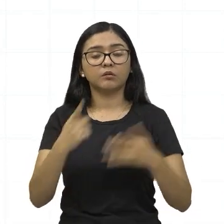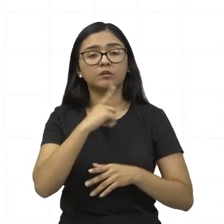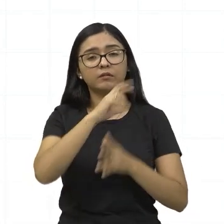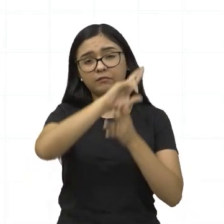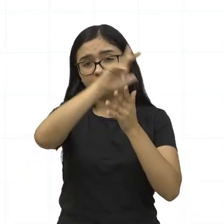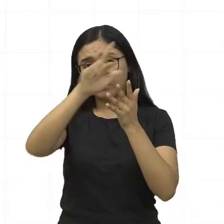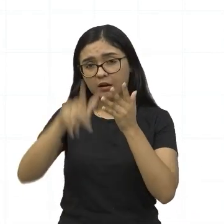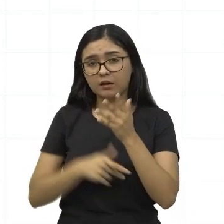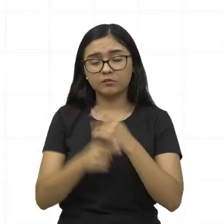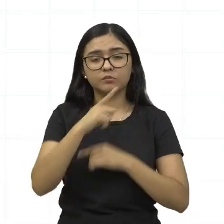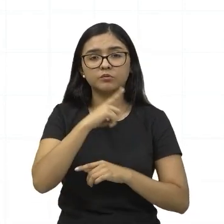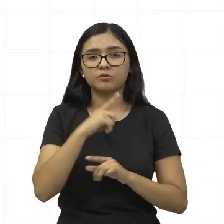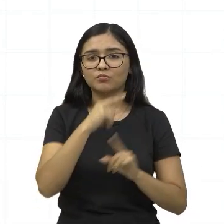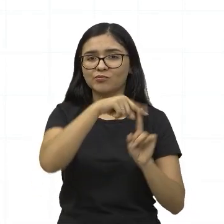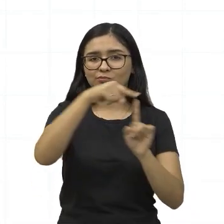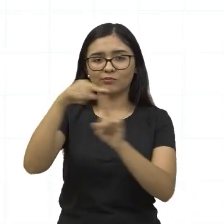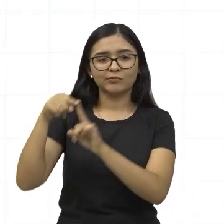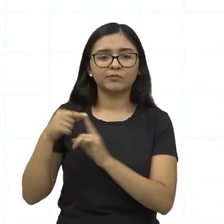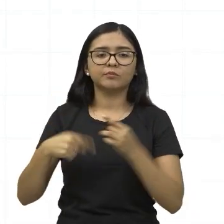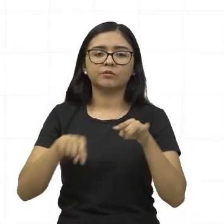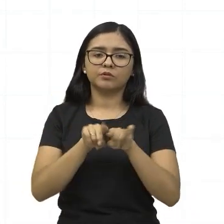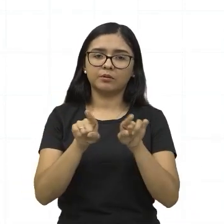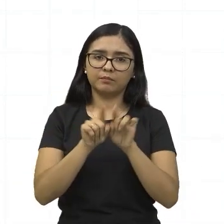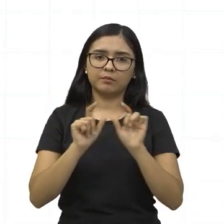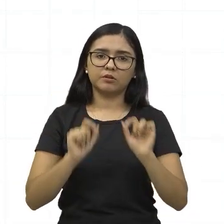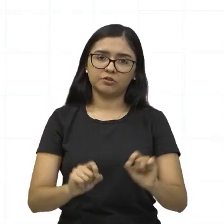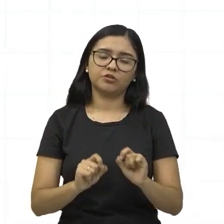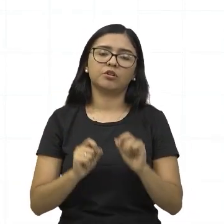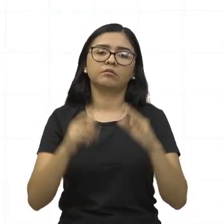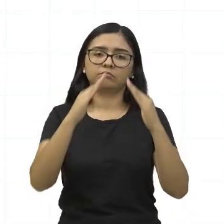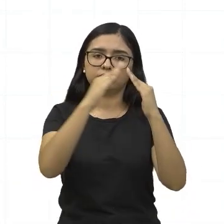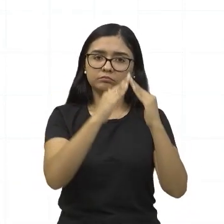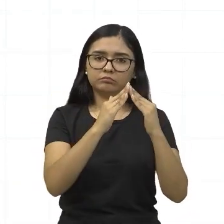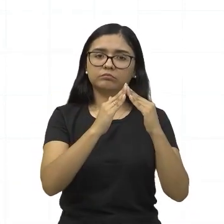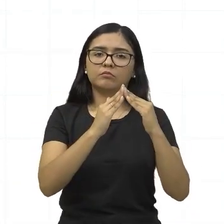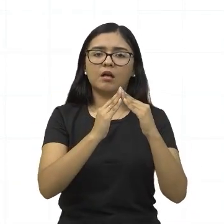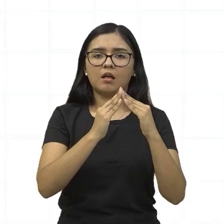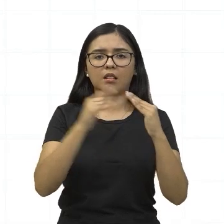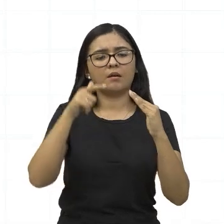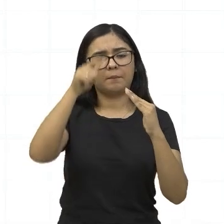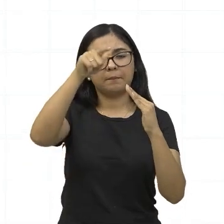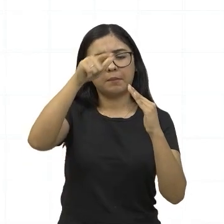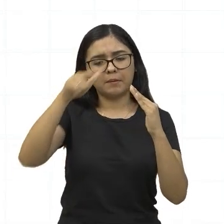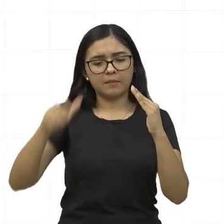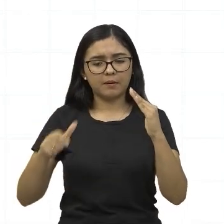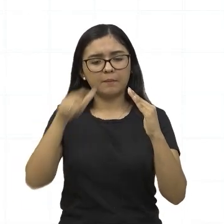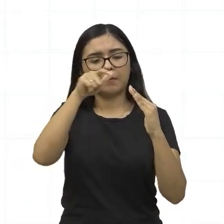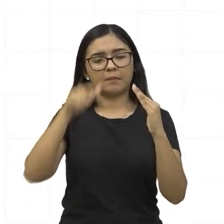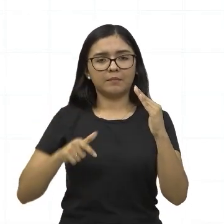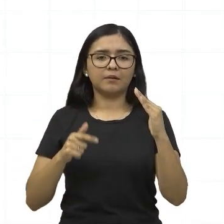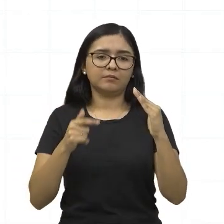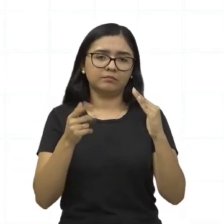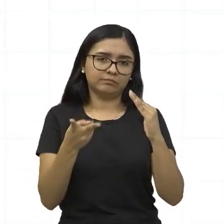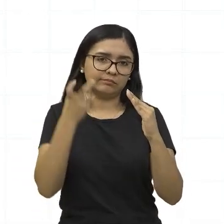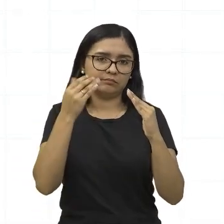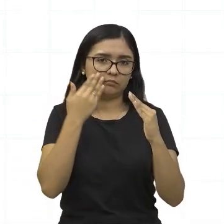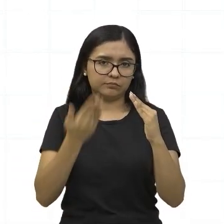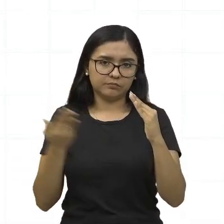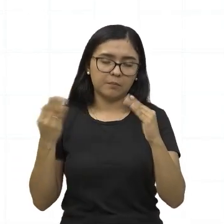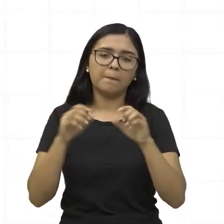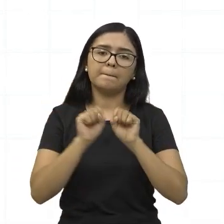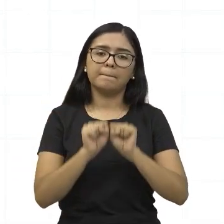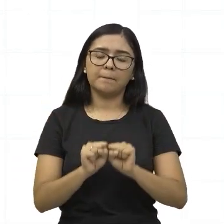diversas formas, né, de instalar esse tipo de placa. Pode ser aí nos telhados das residências,